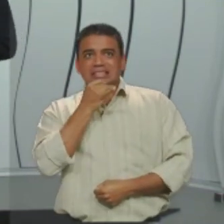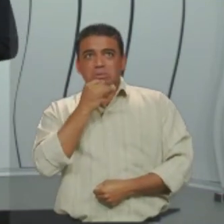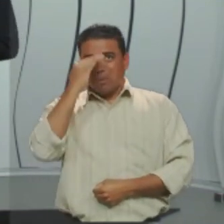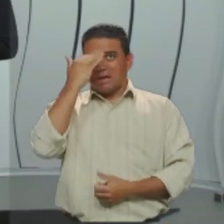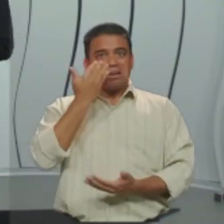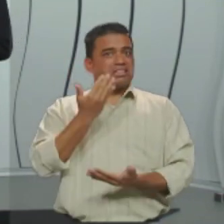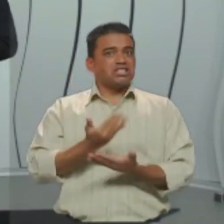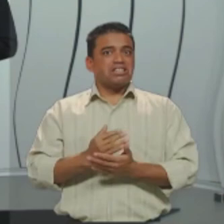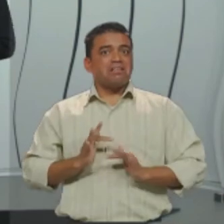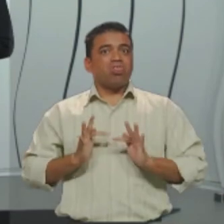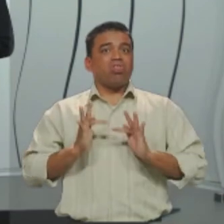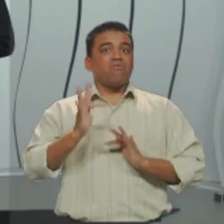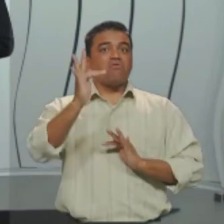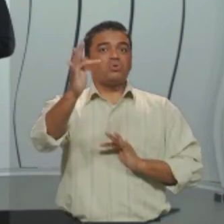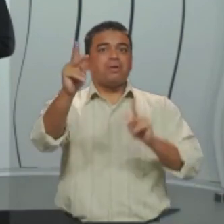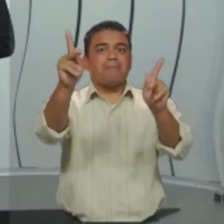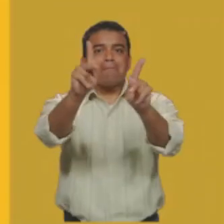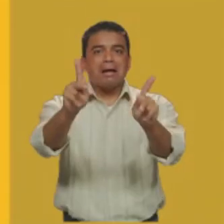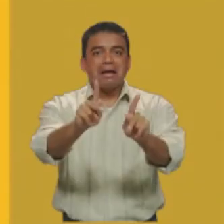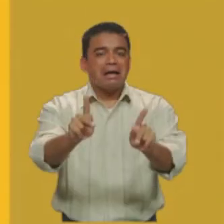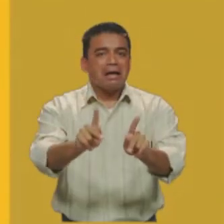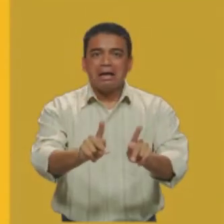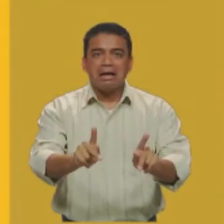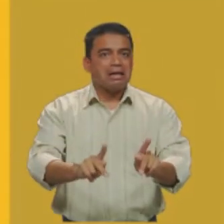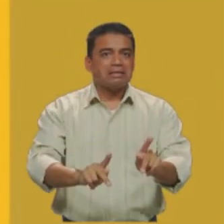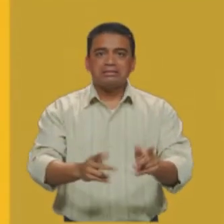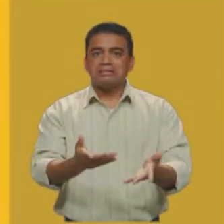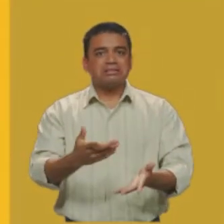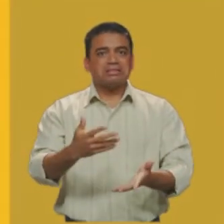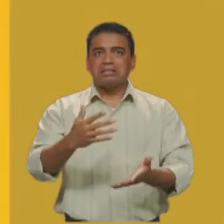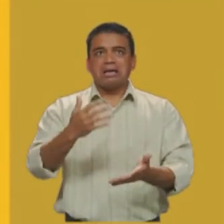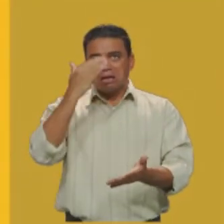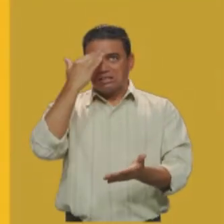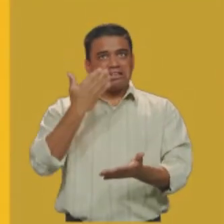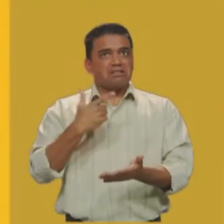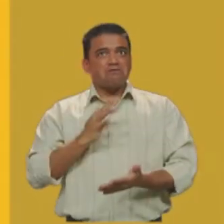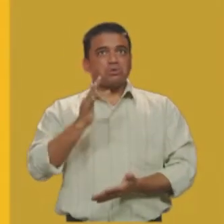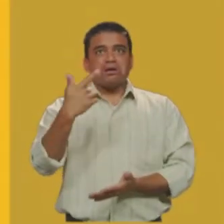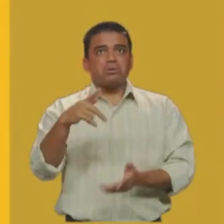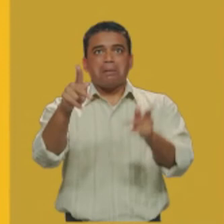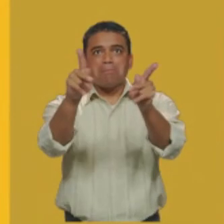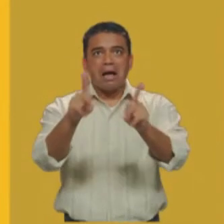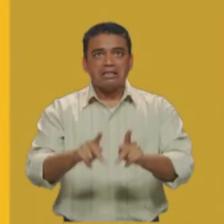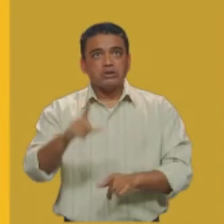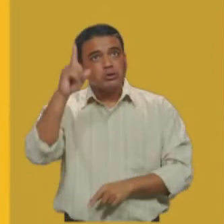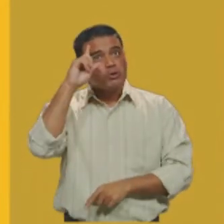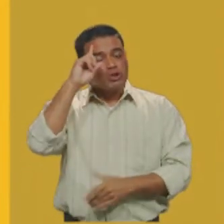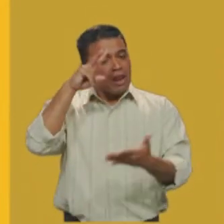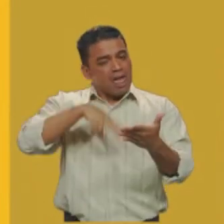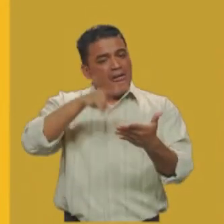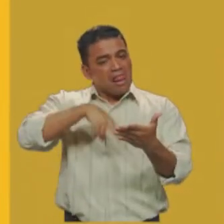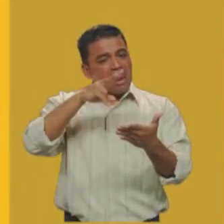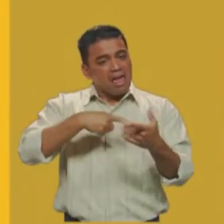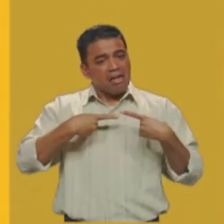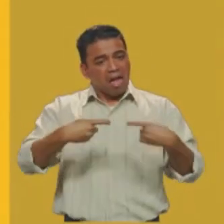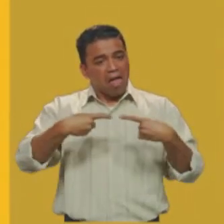de paz. E não acreditando nas negociações de paz, aceita ler todo dia da guerra, dos números,